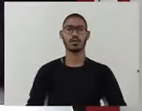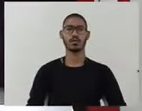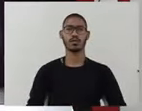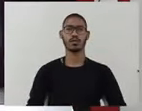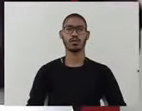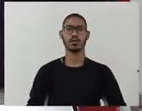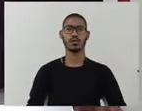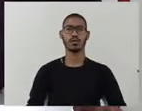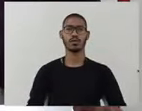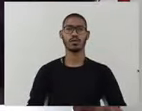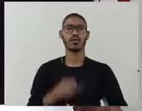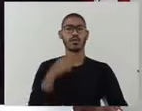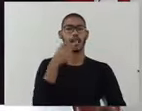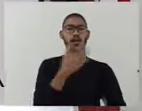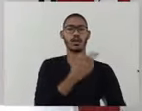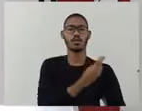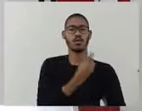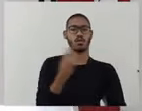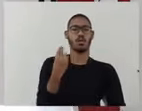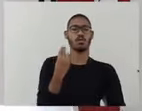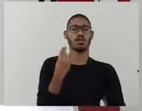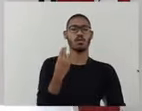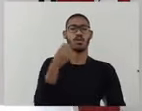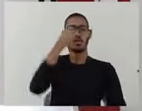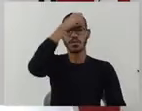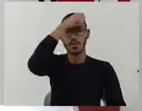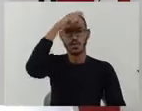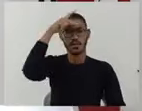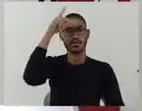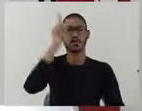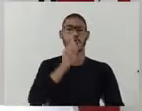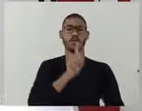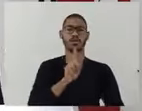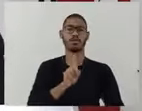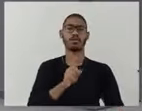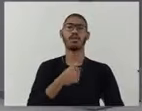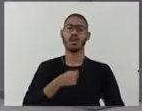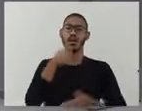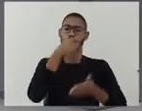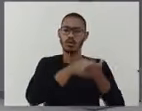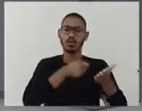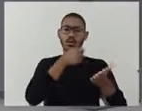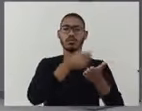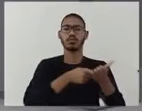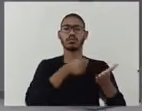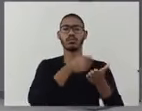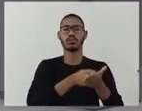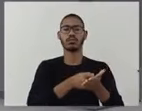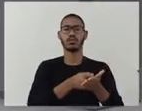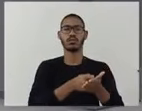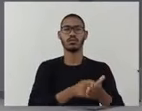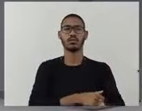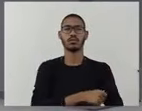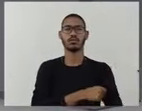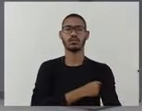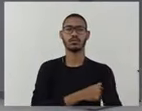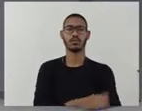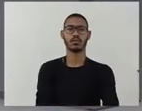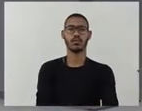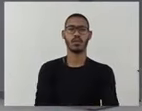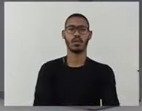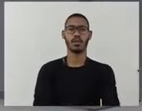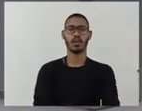nome para o executivo. Porque aqui eu cobro. Assim como cobramos, vereador Sibeli. A restauração